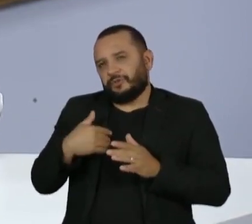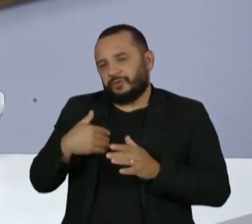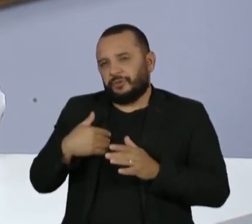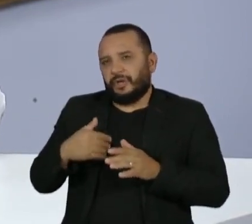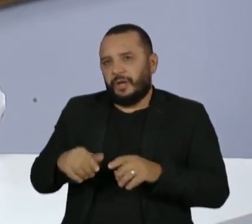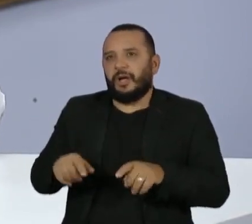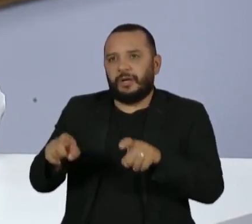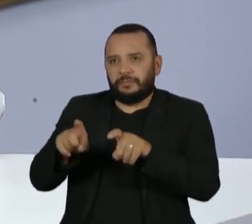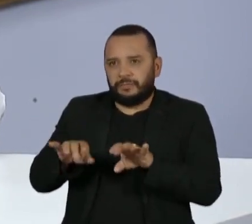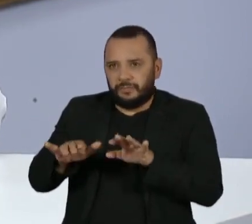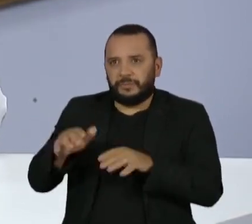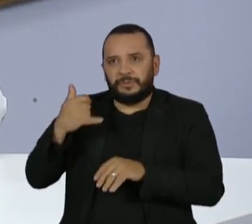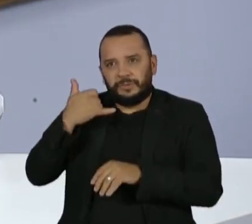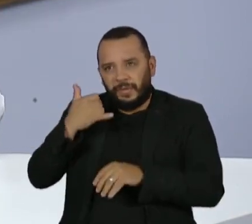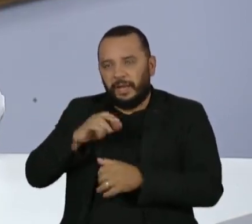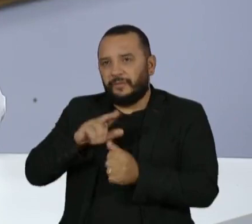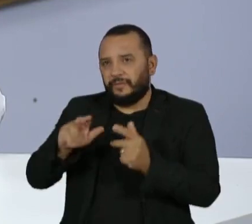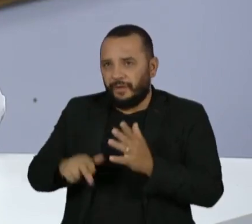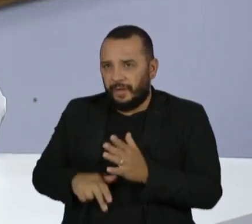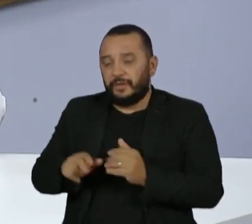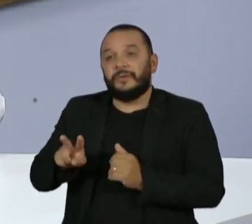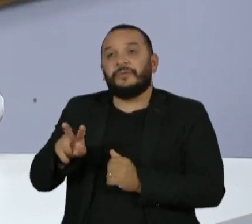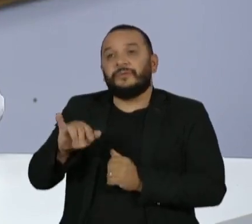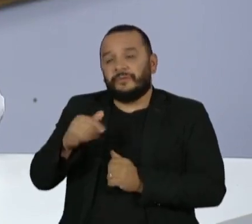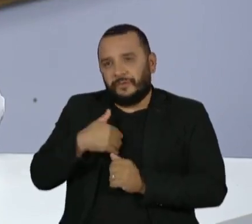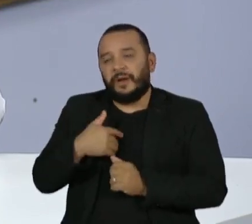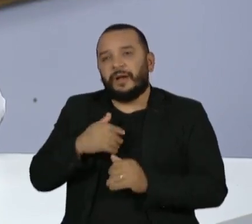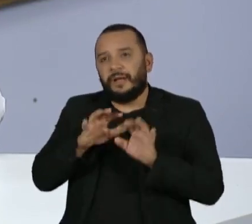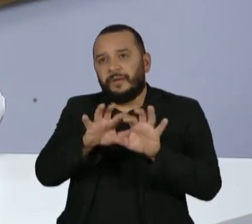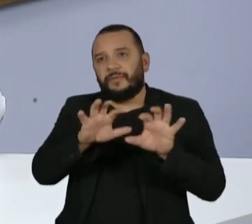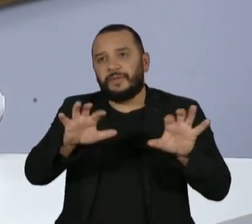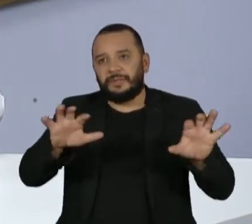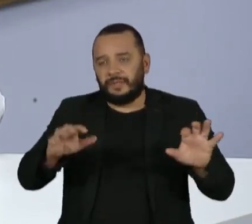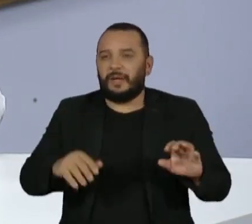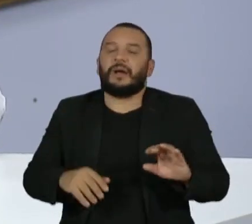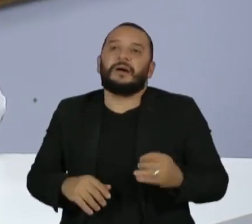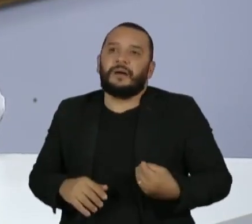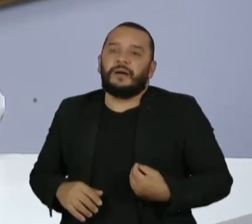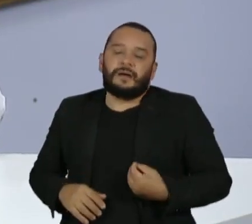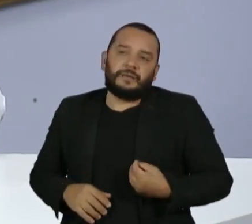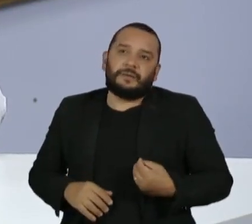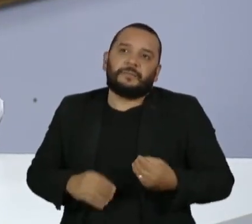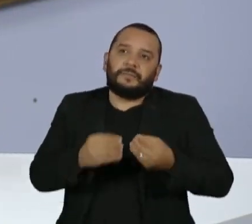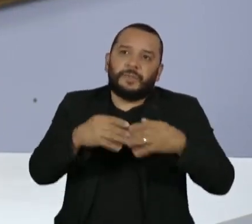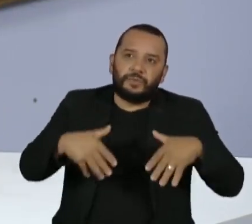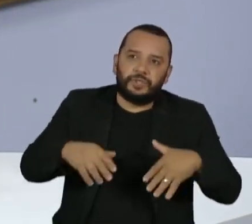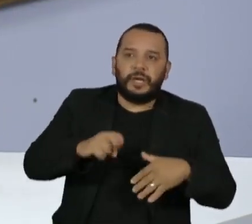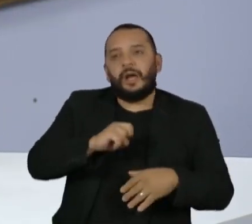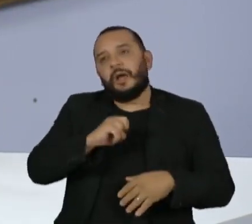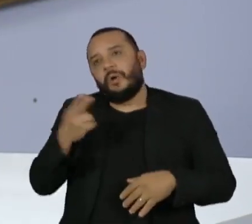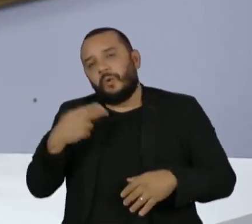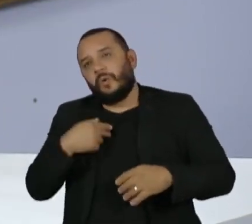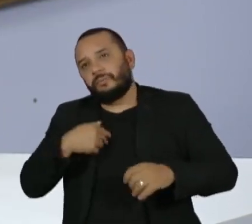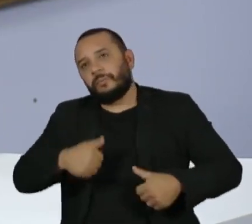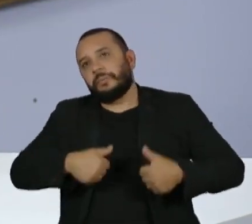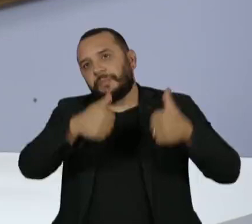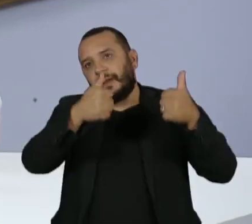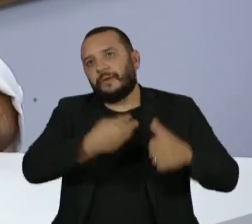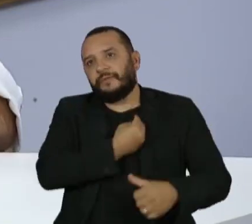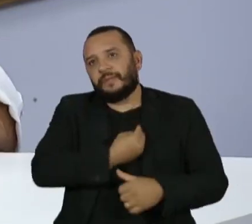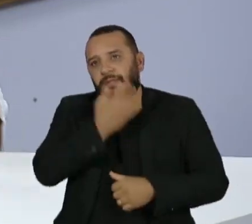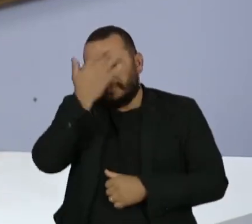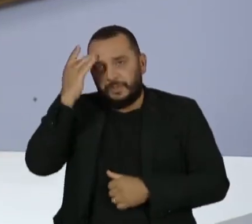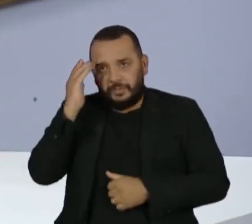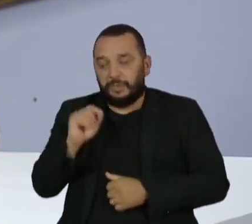danos na vida real. Esses danos devem ser pagos por quem e em quais circunstâncias. Você tem, grosso modo,